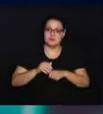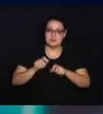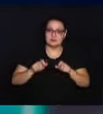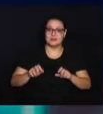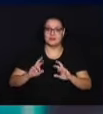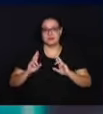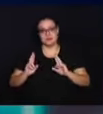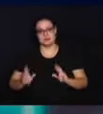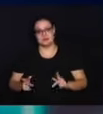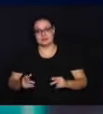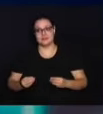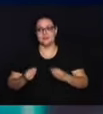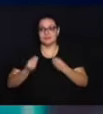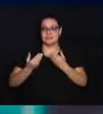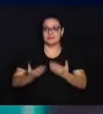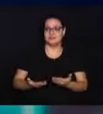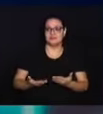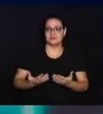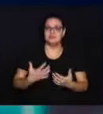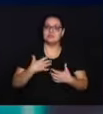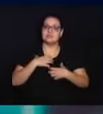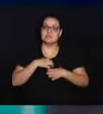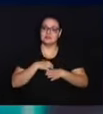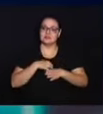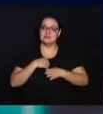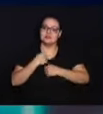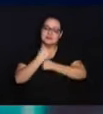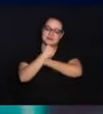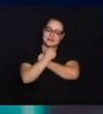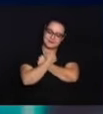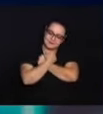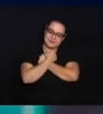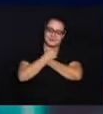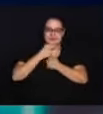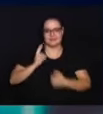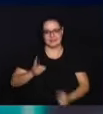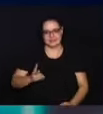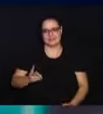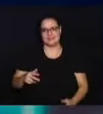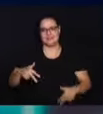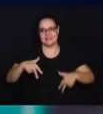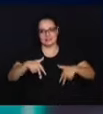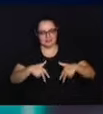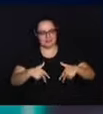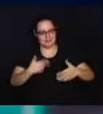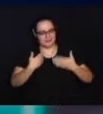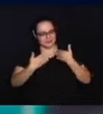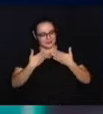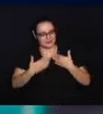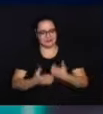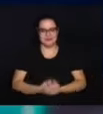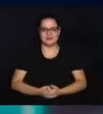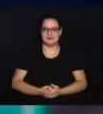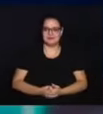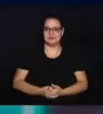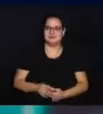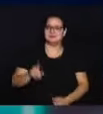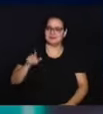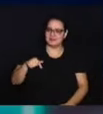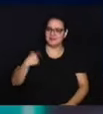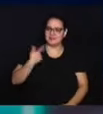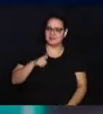algo diferenciado e traz a sensação de abraço, sempre quando estamos ao seu lado.